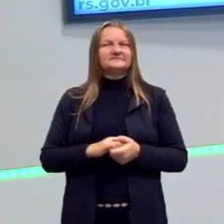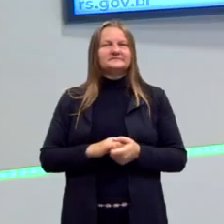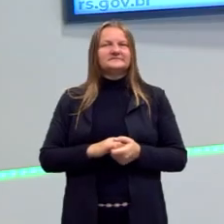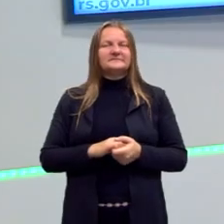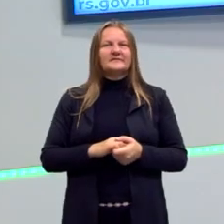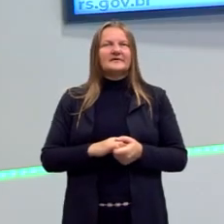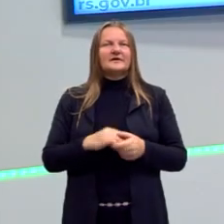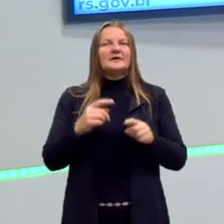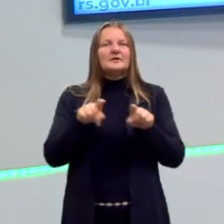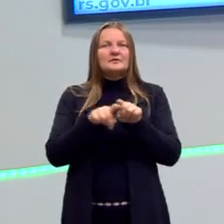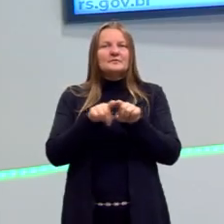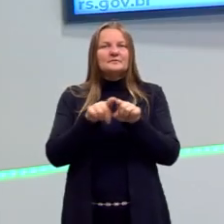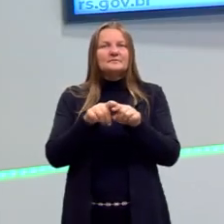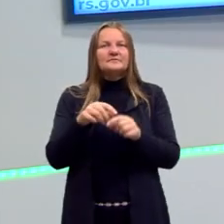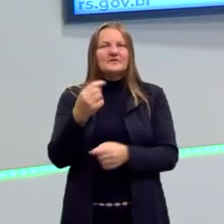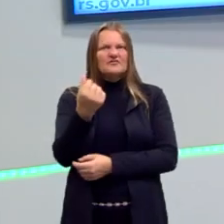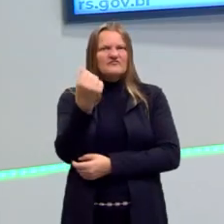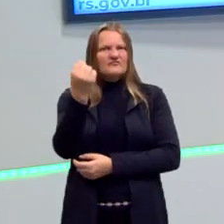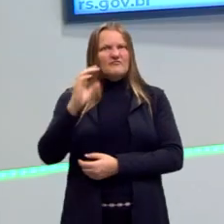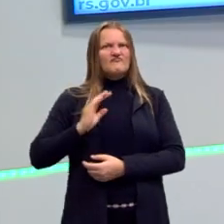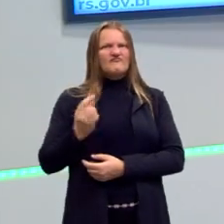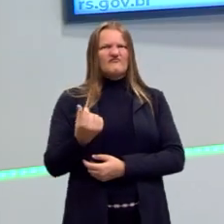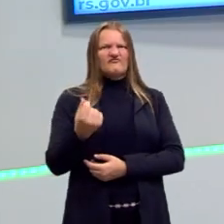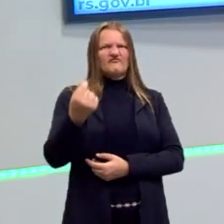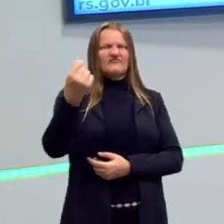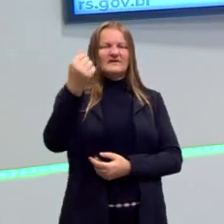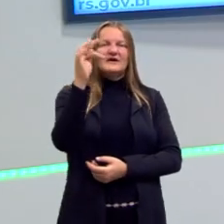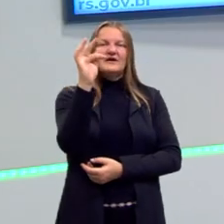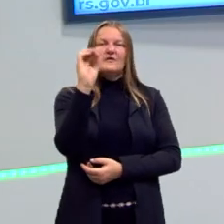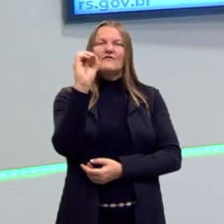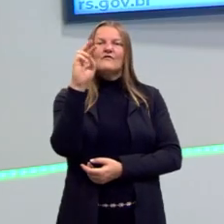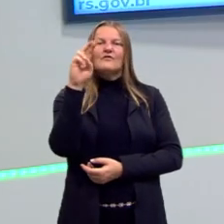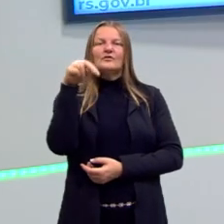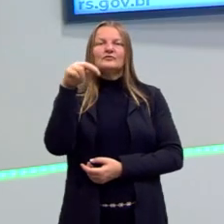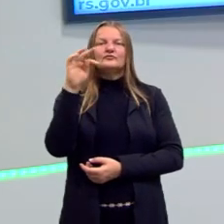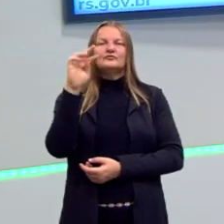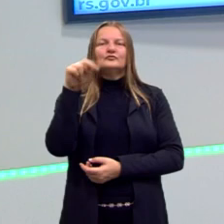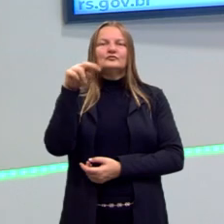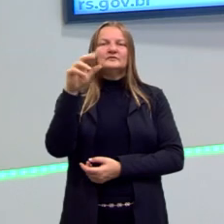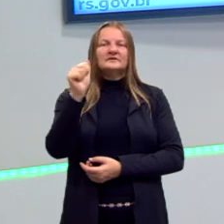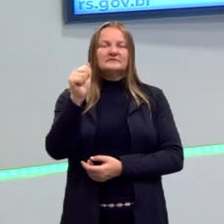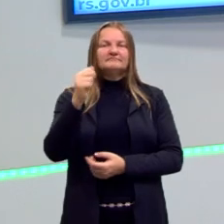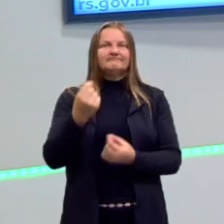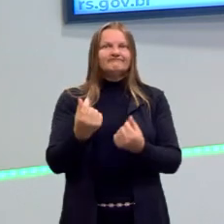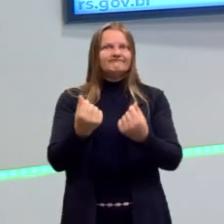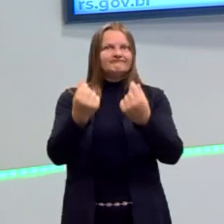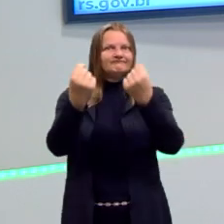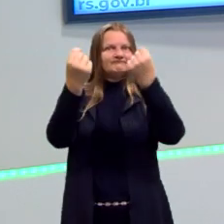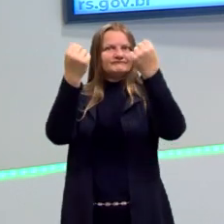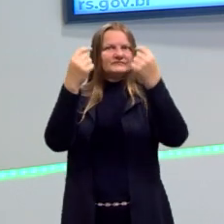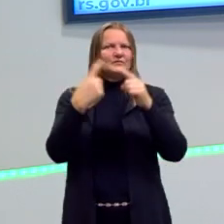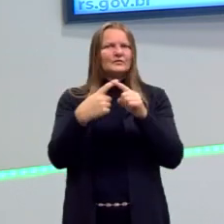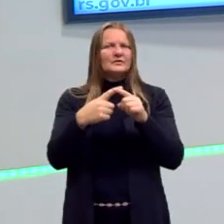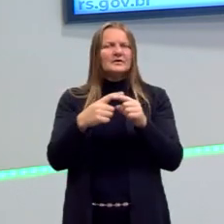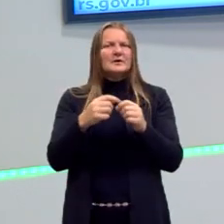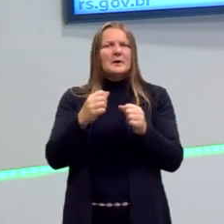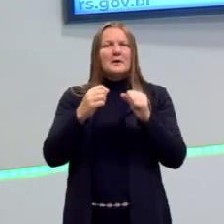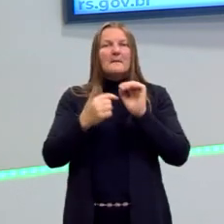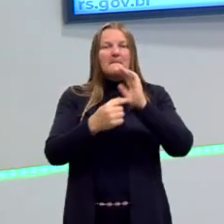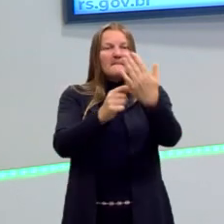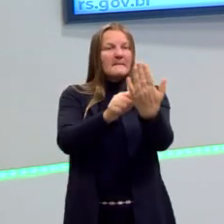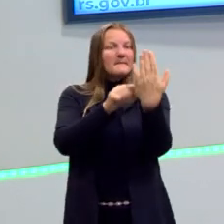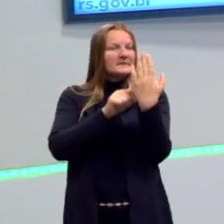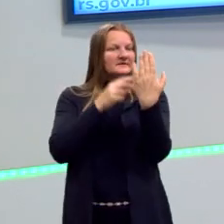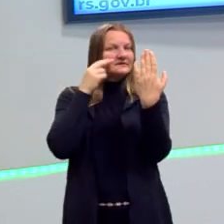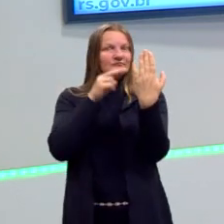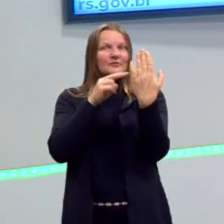fortuna, exatamente, está relacionada a dinheiro, a poder. Então, a fortuna é assim. A fortuna é aquilo que se apresenta para